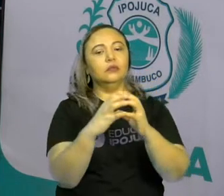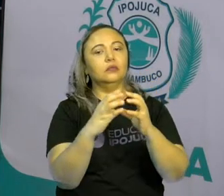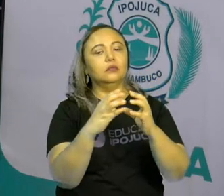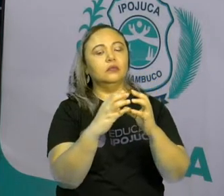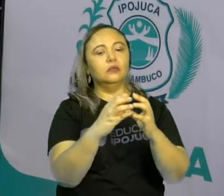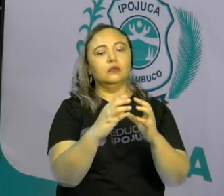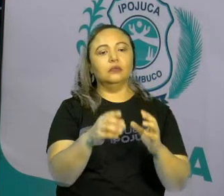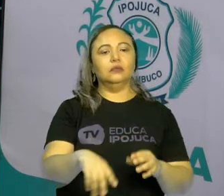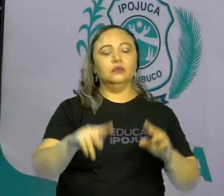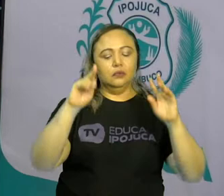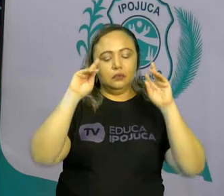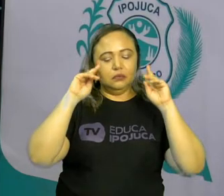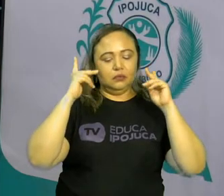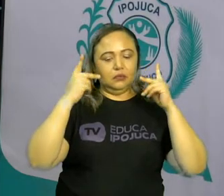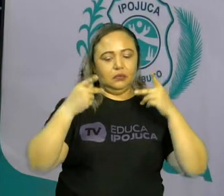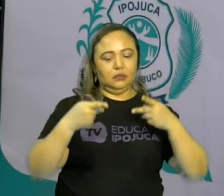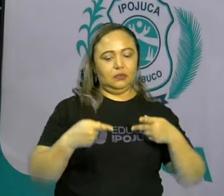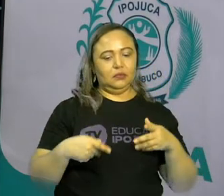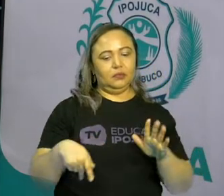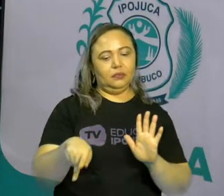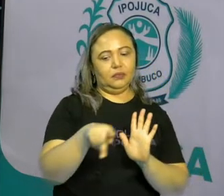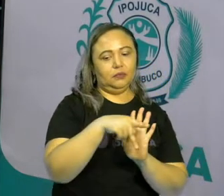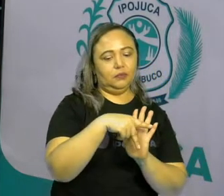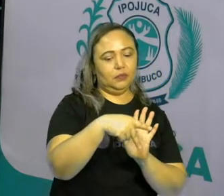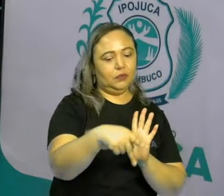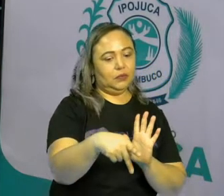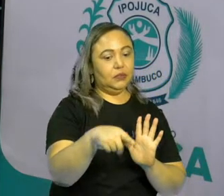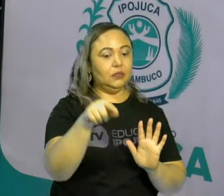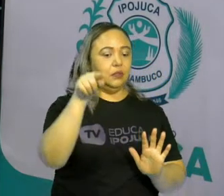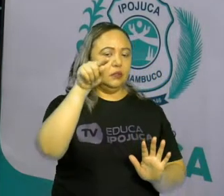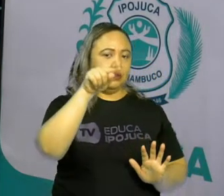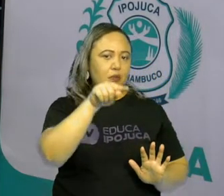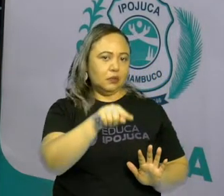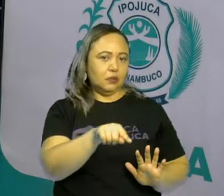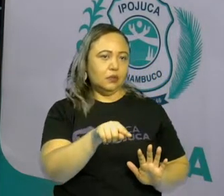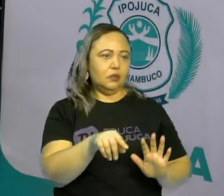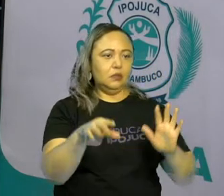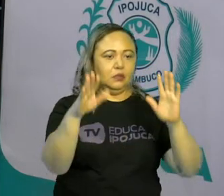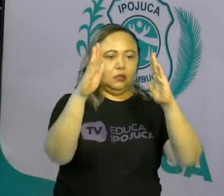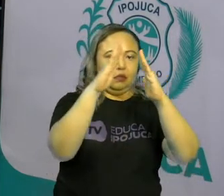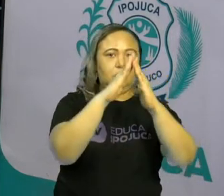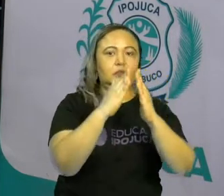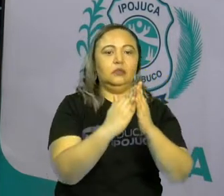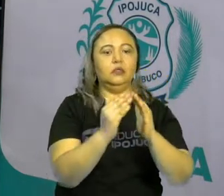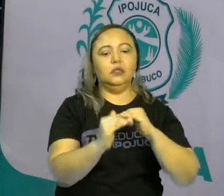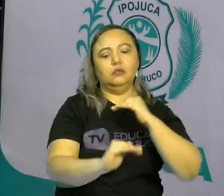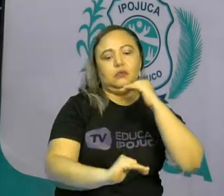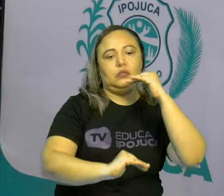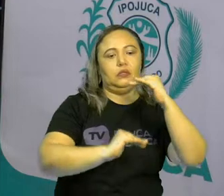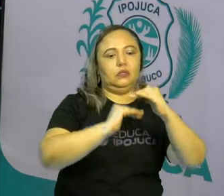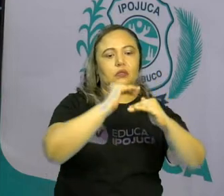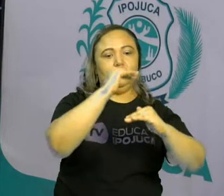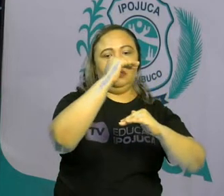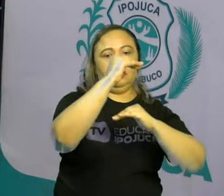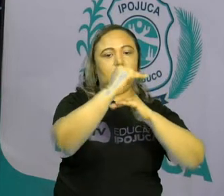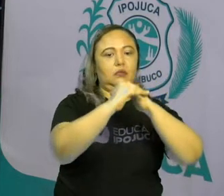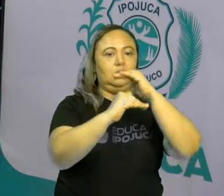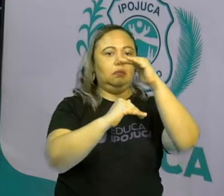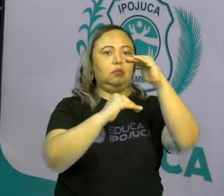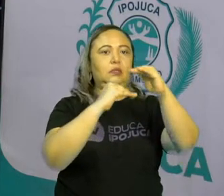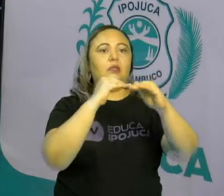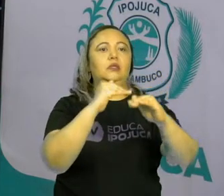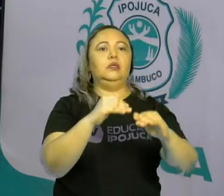parte. E ele amplia esses valores. Ele desenvolve, vai colocar em prática